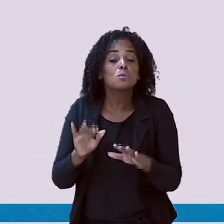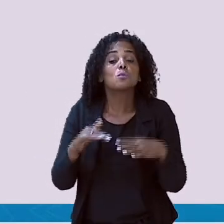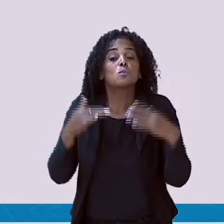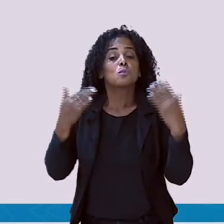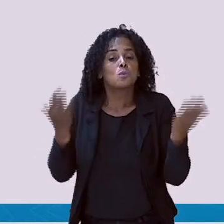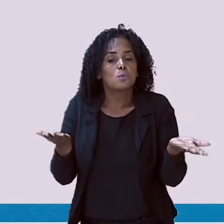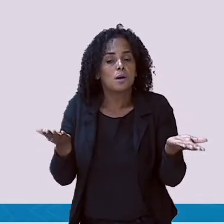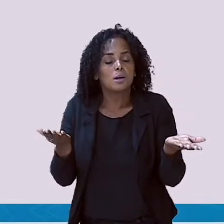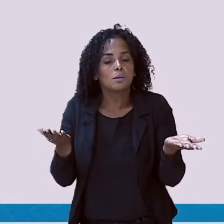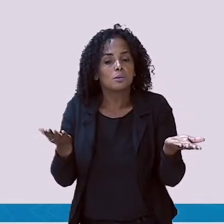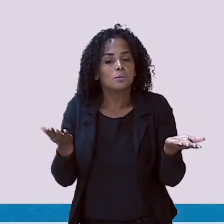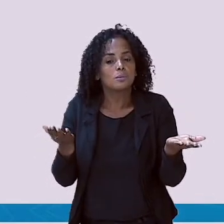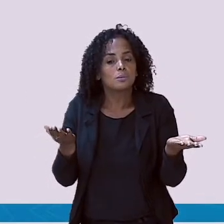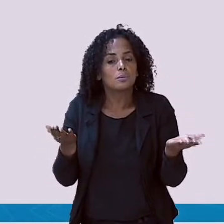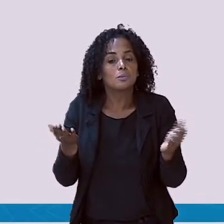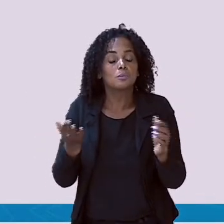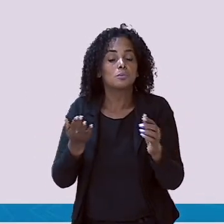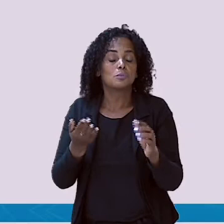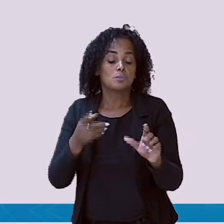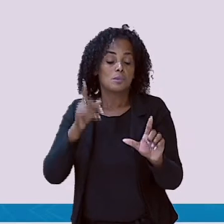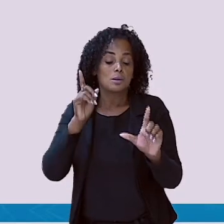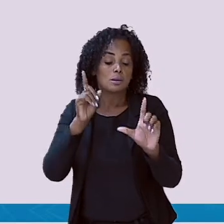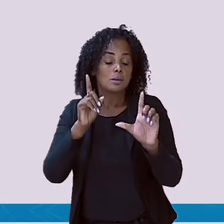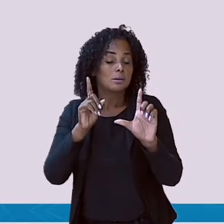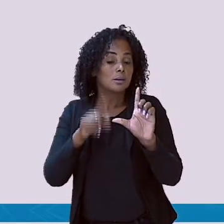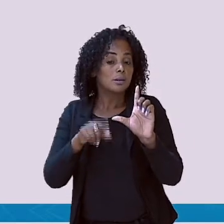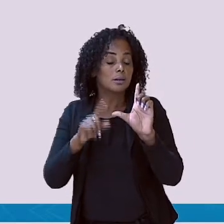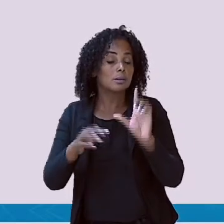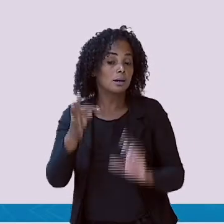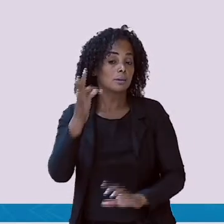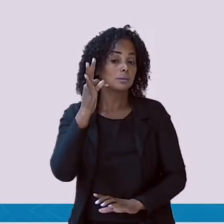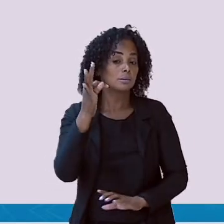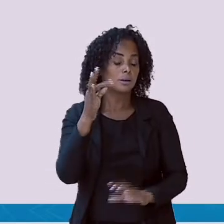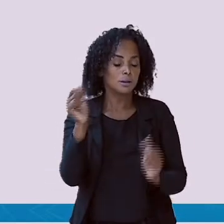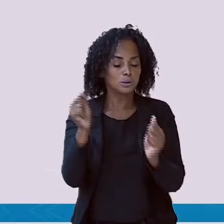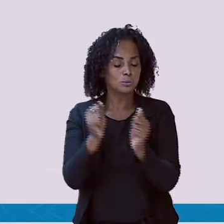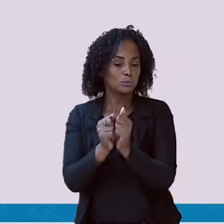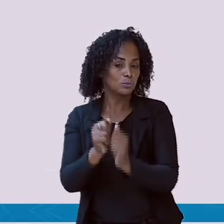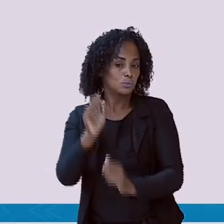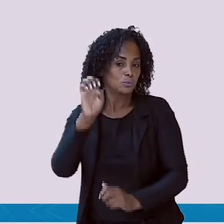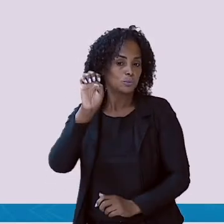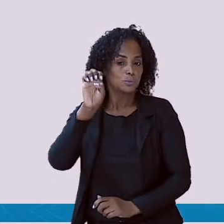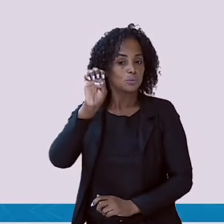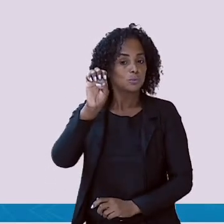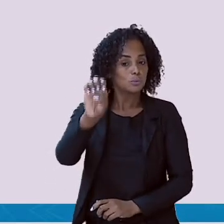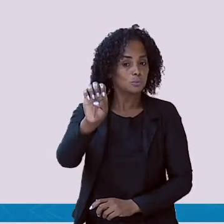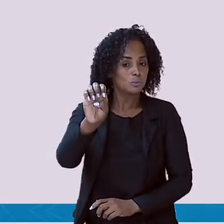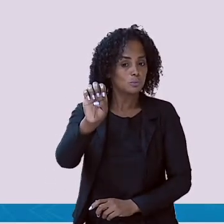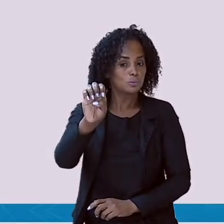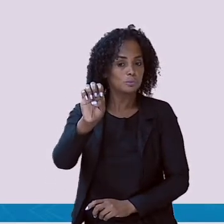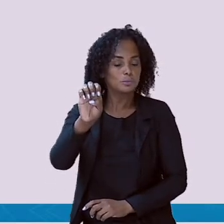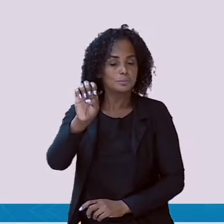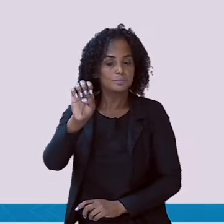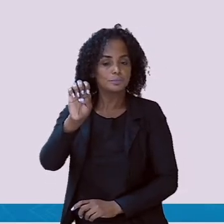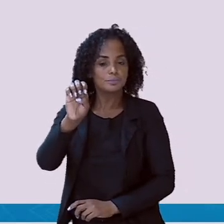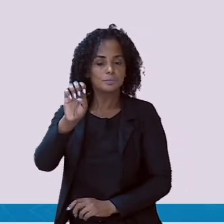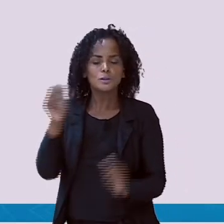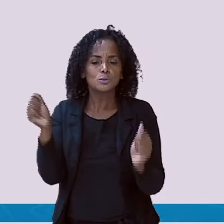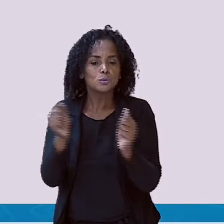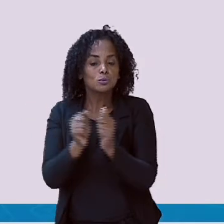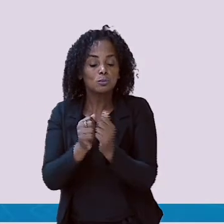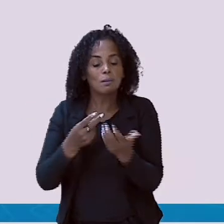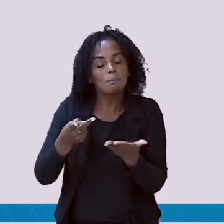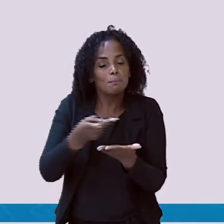Letra T junto com a letra E. Vamos procurar? Ó, está